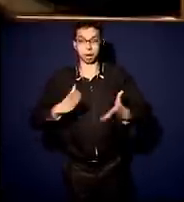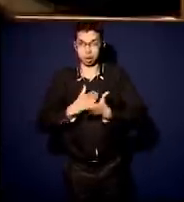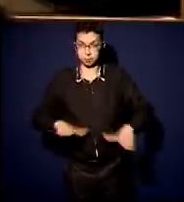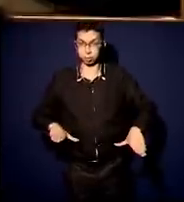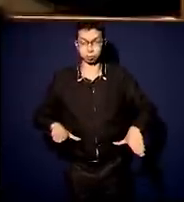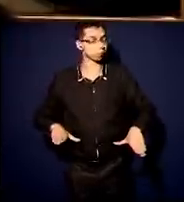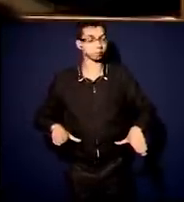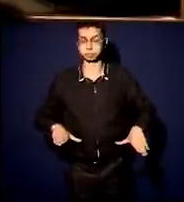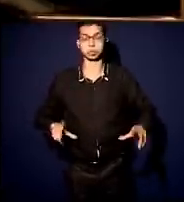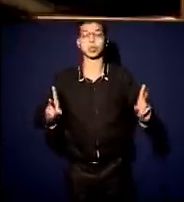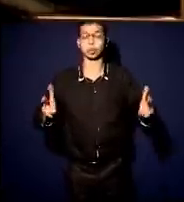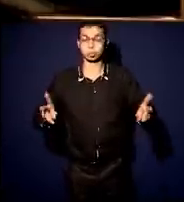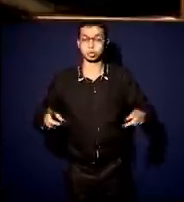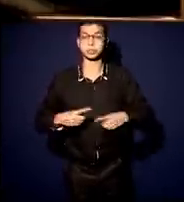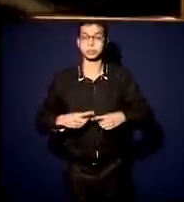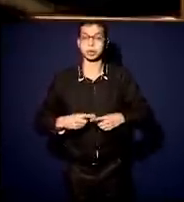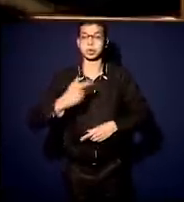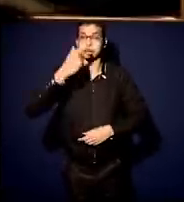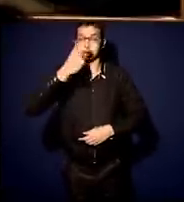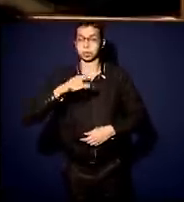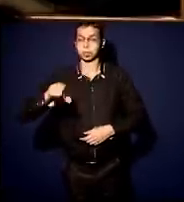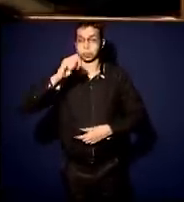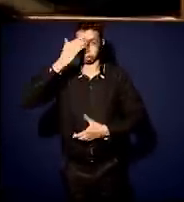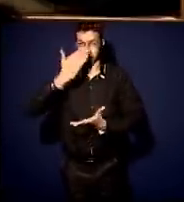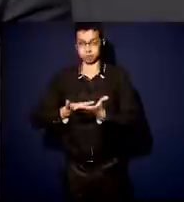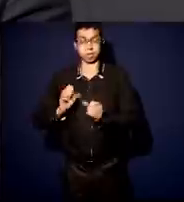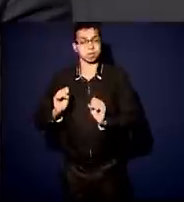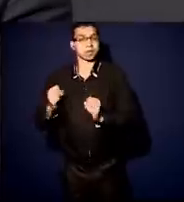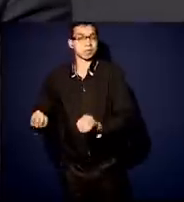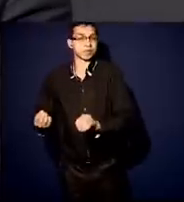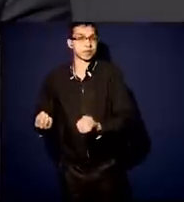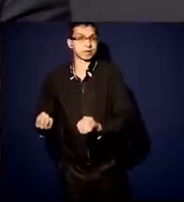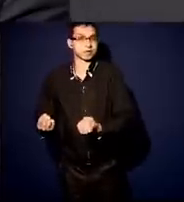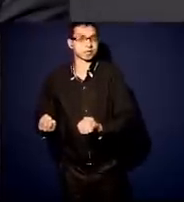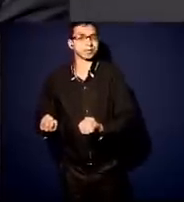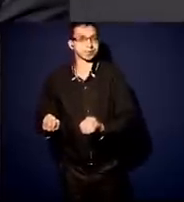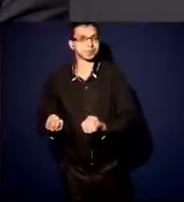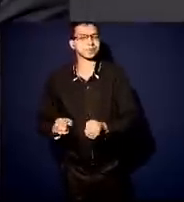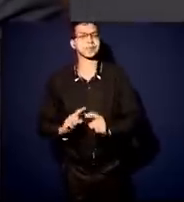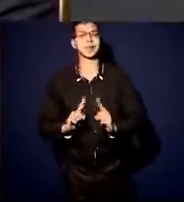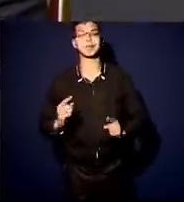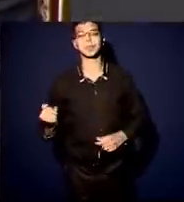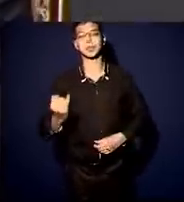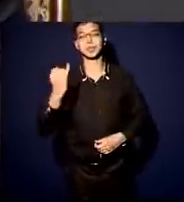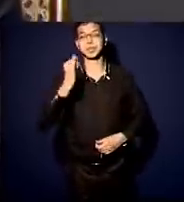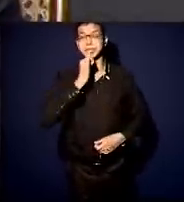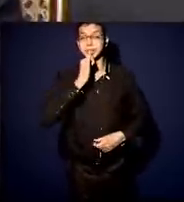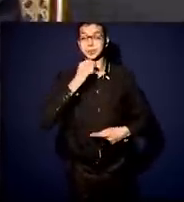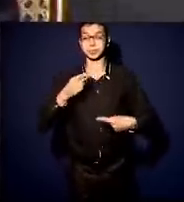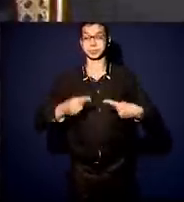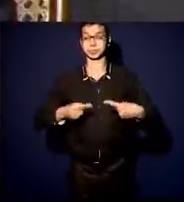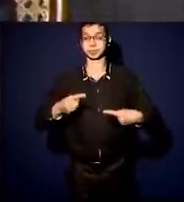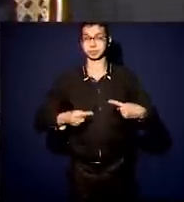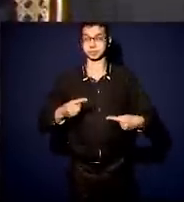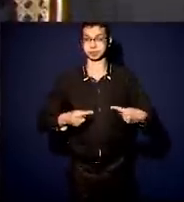que defendemos. O que eu acho que importante é que a gente tire a discussão e o debate político